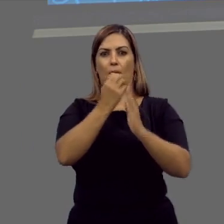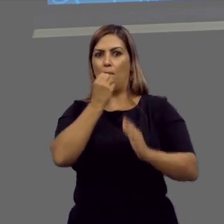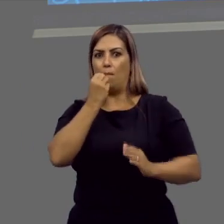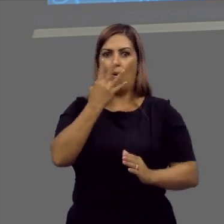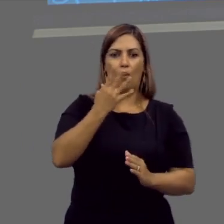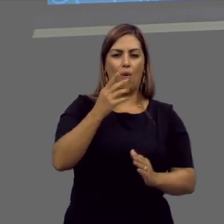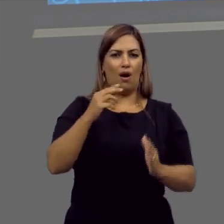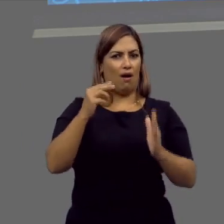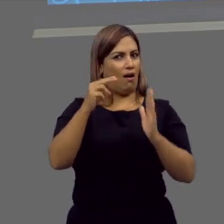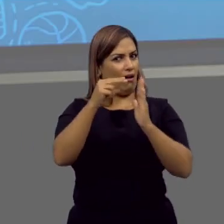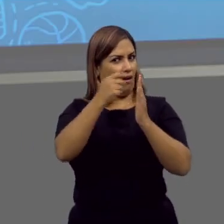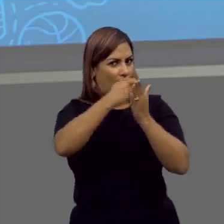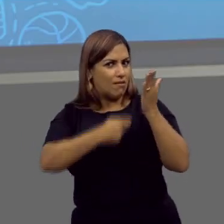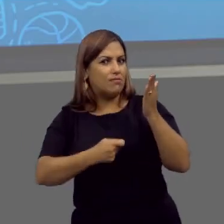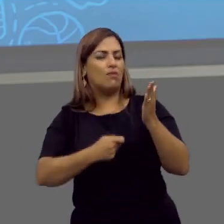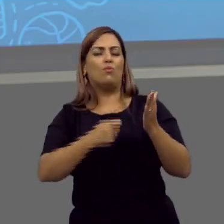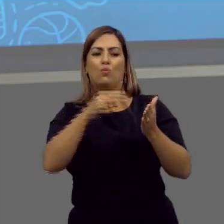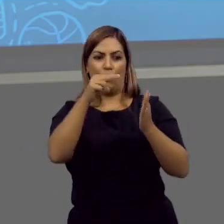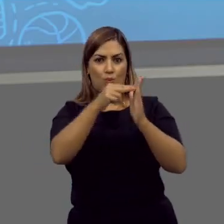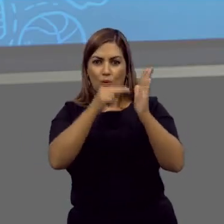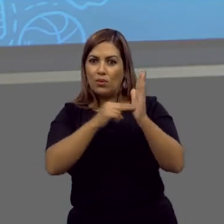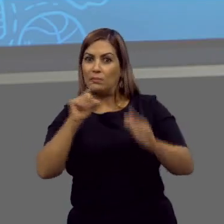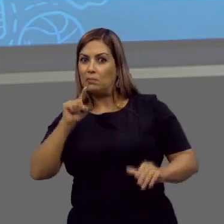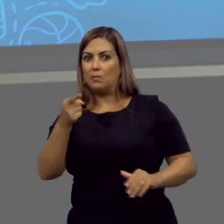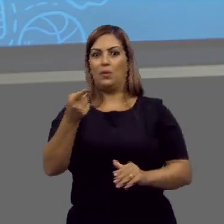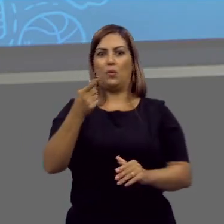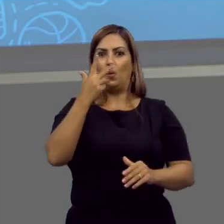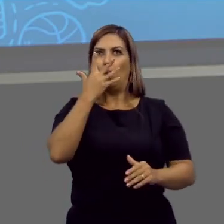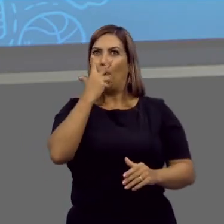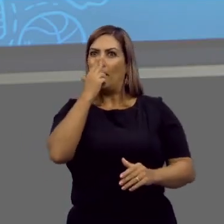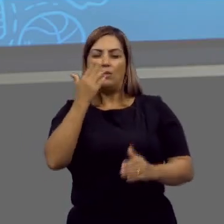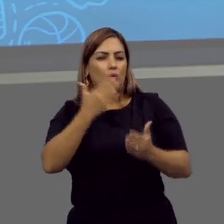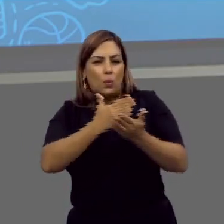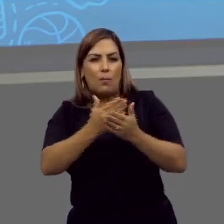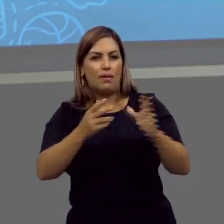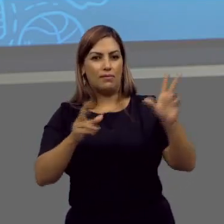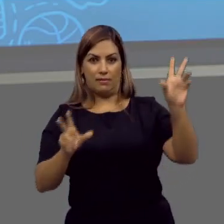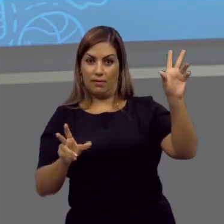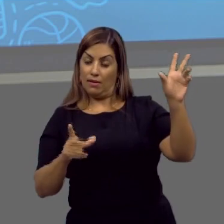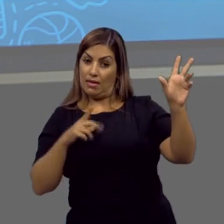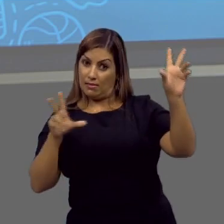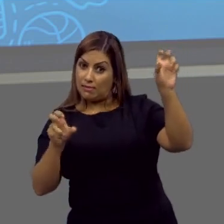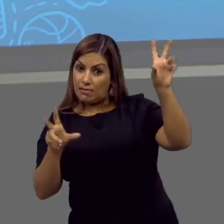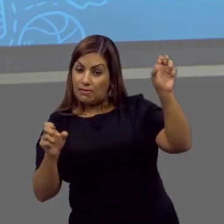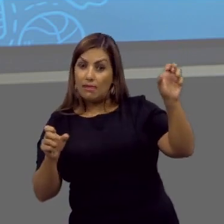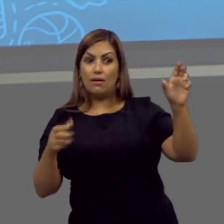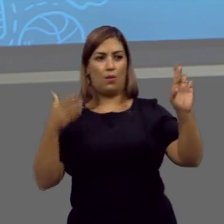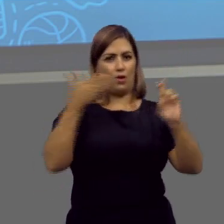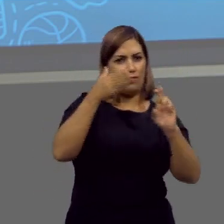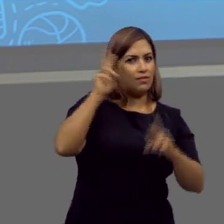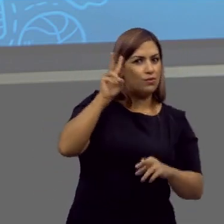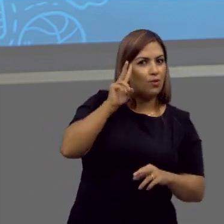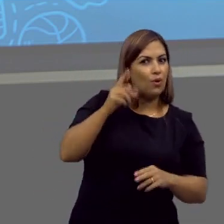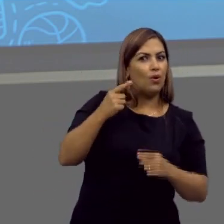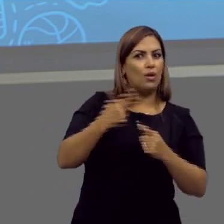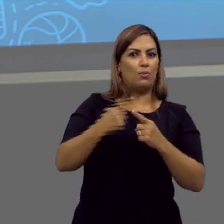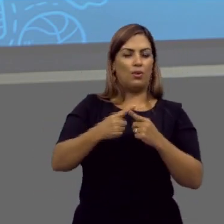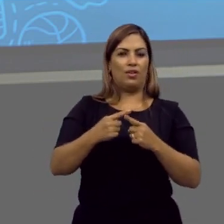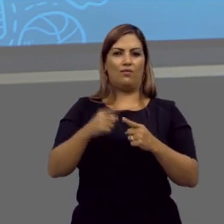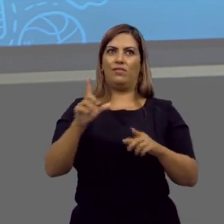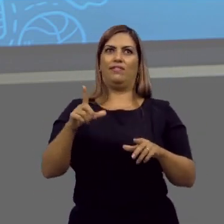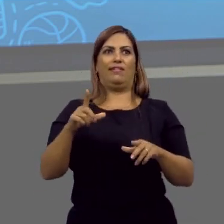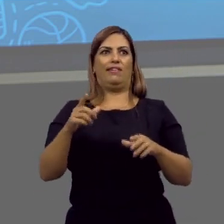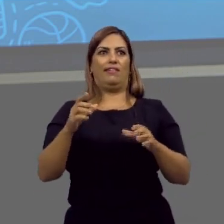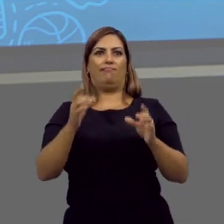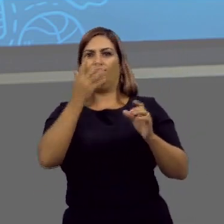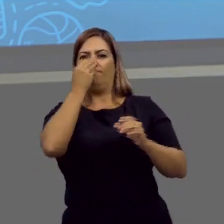pelo menos aquela redação nota mil. Mas, normalmente, ela começa com alusão histórica, alguma citação. Porque isso tira você da zona de